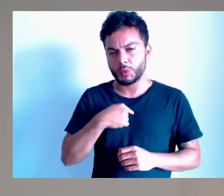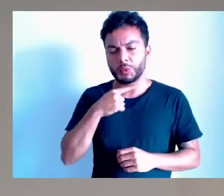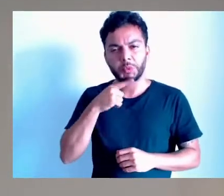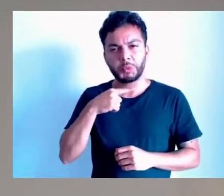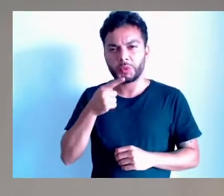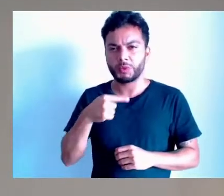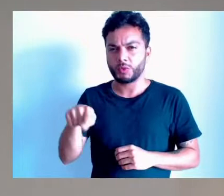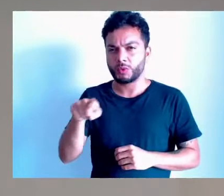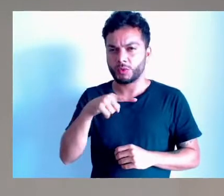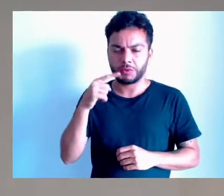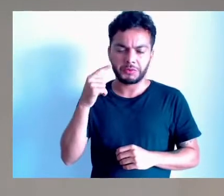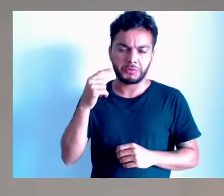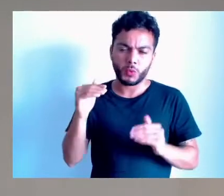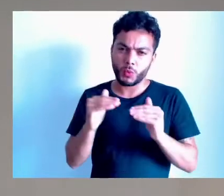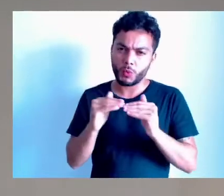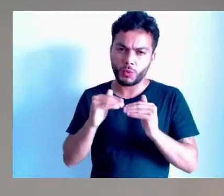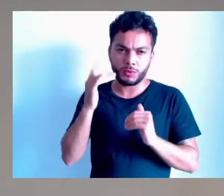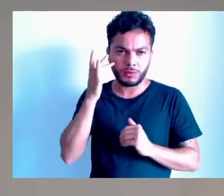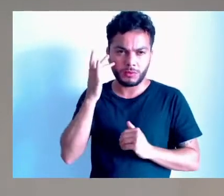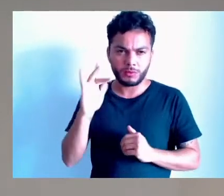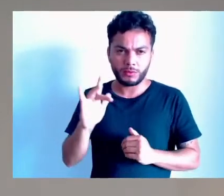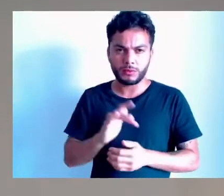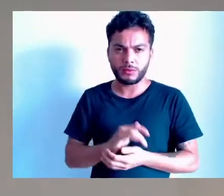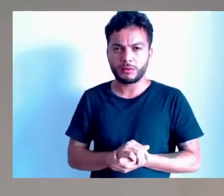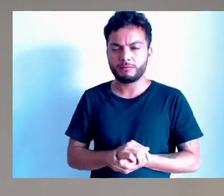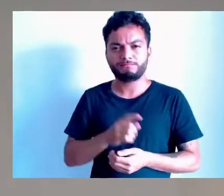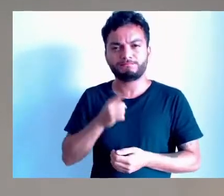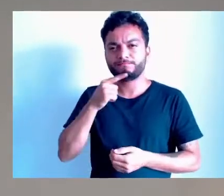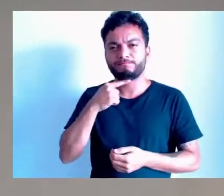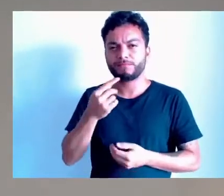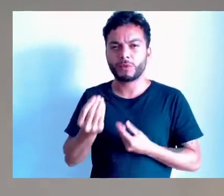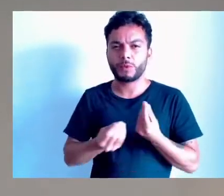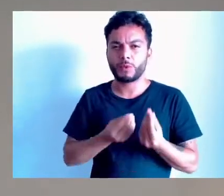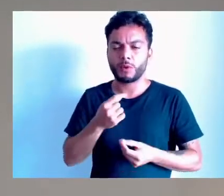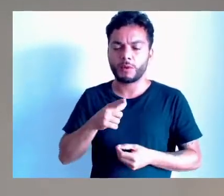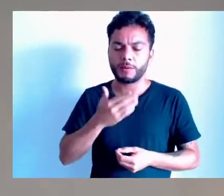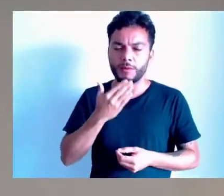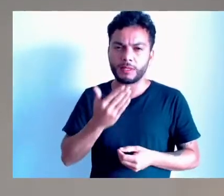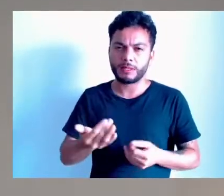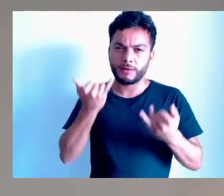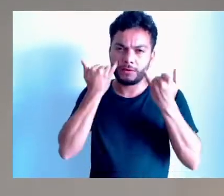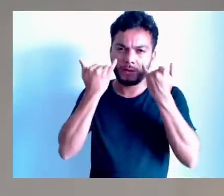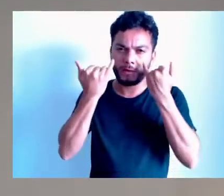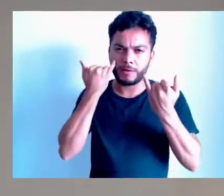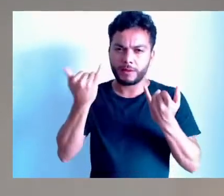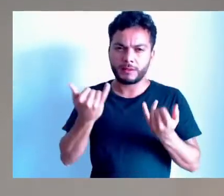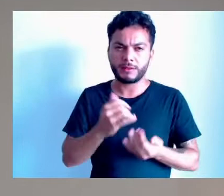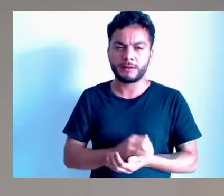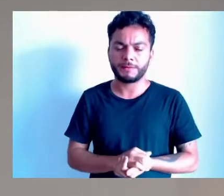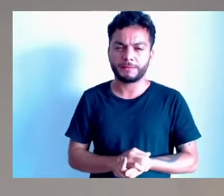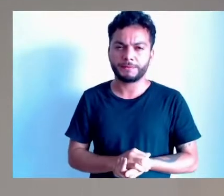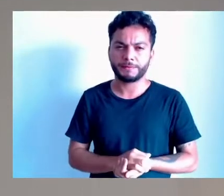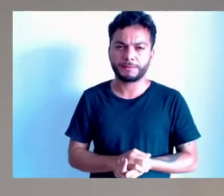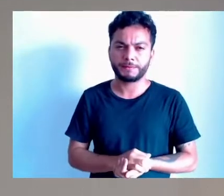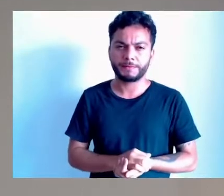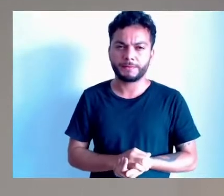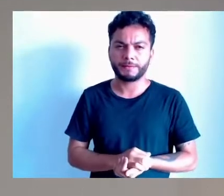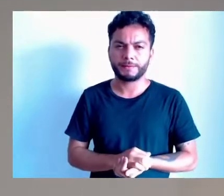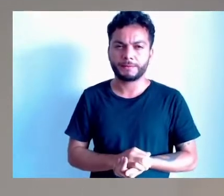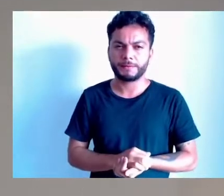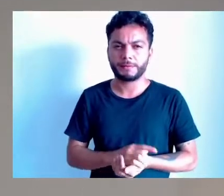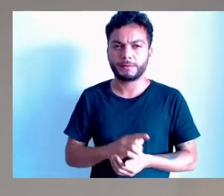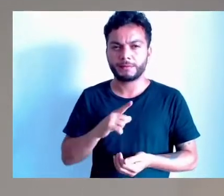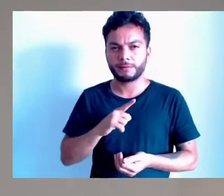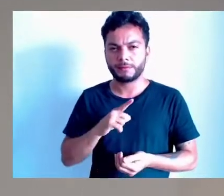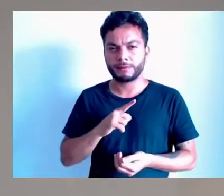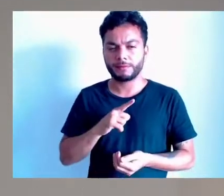concordam, mas não adianta nós fazer indicação, pedindo informação, requerimento, pedindo informação. O cara da Autopista agora falou para o